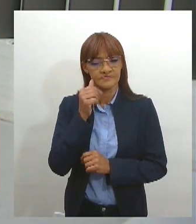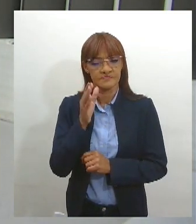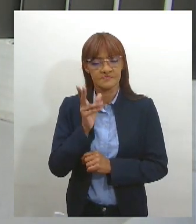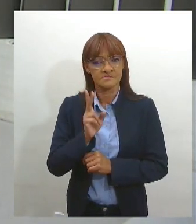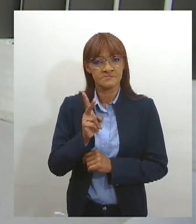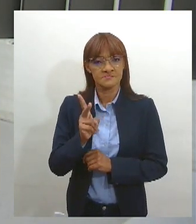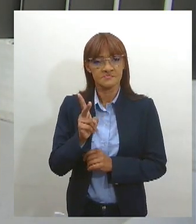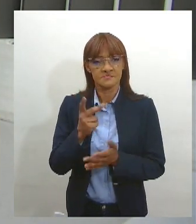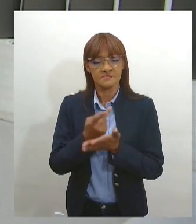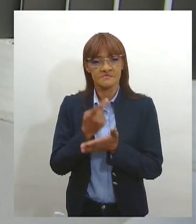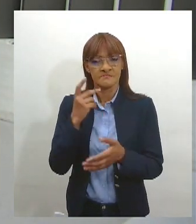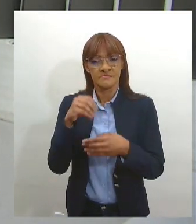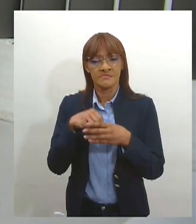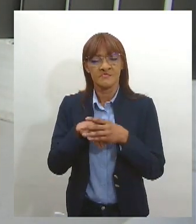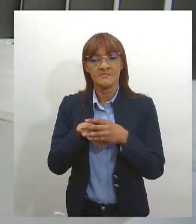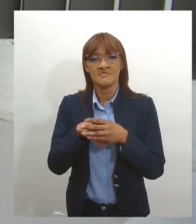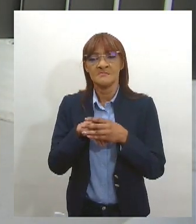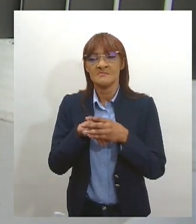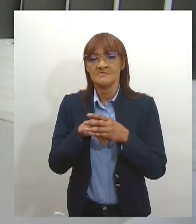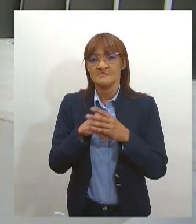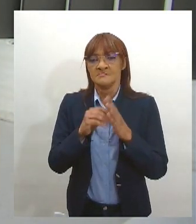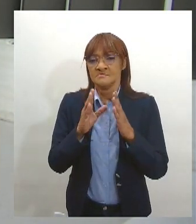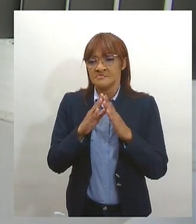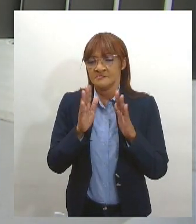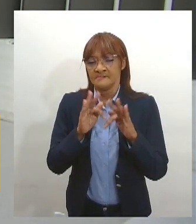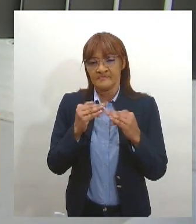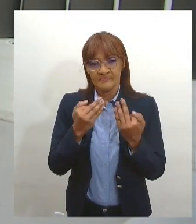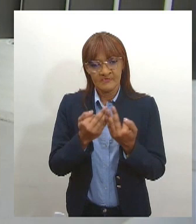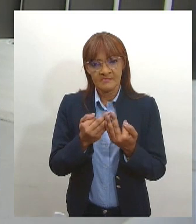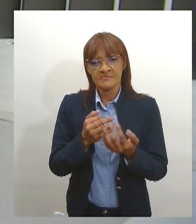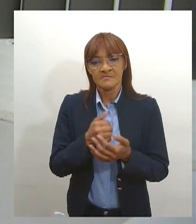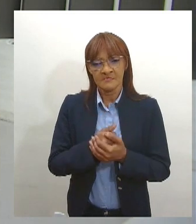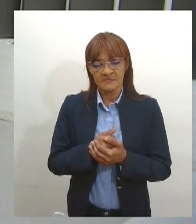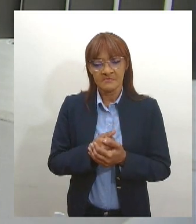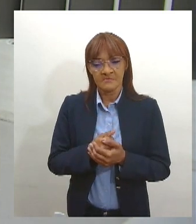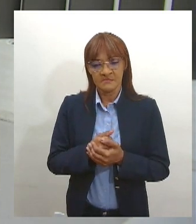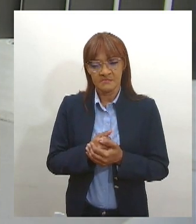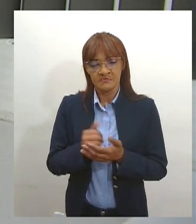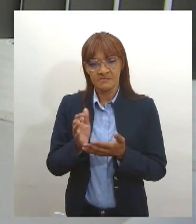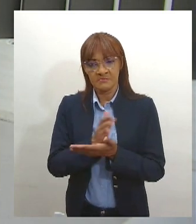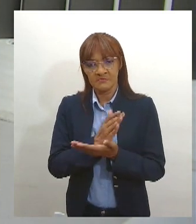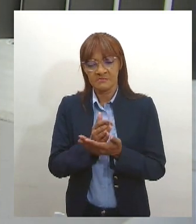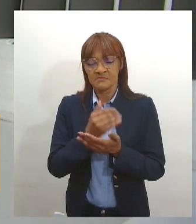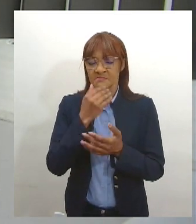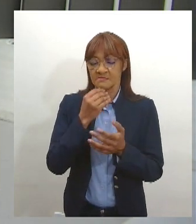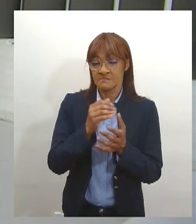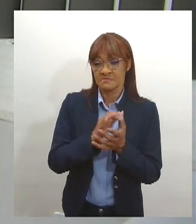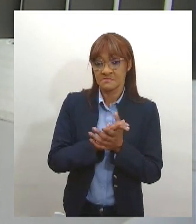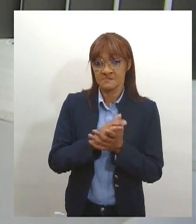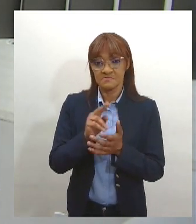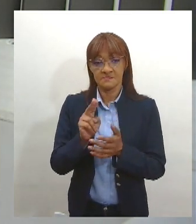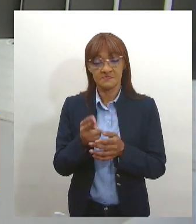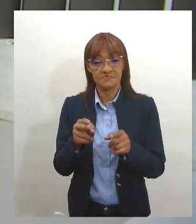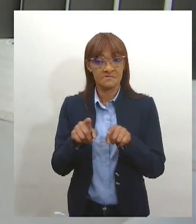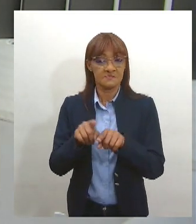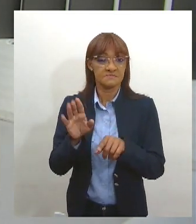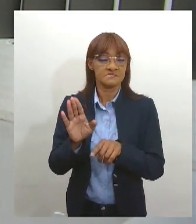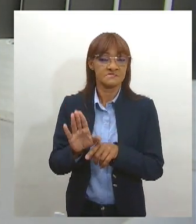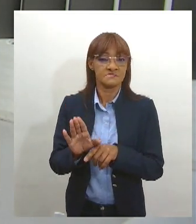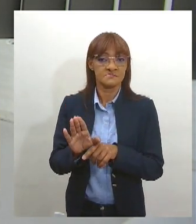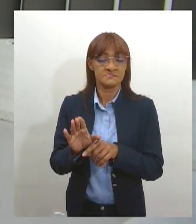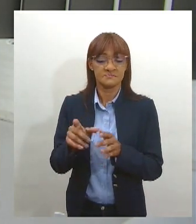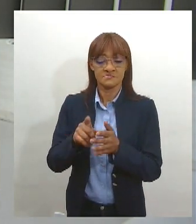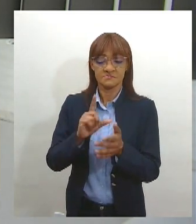né? É feita ou por algum parente, ou pelo companheiro, pessoas que deveriam proteger essa mulher. É